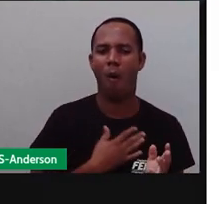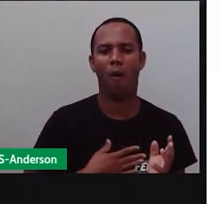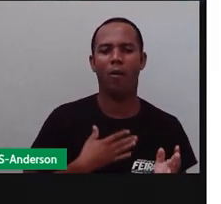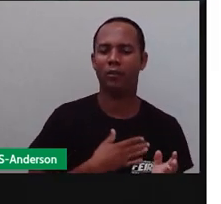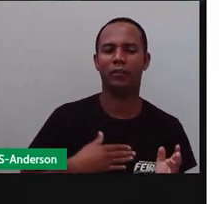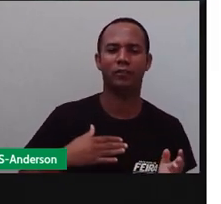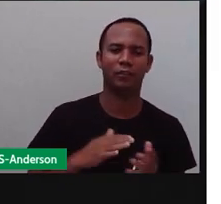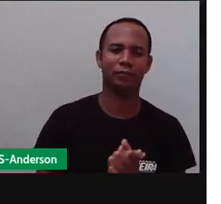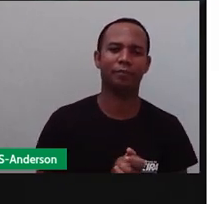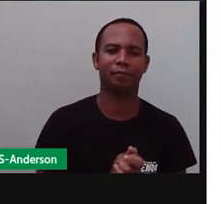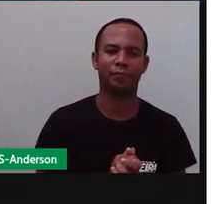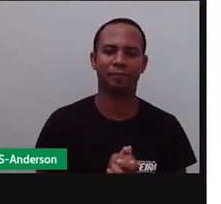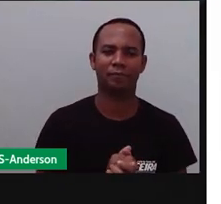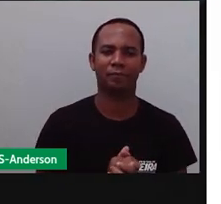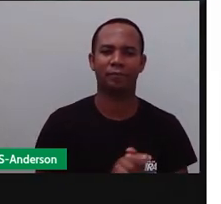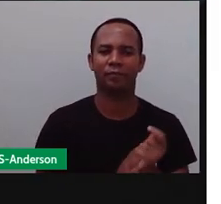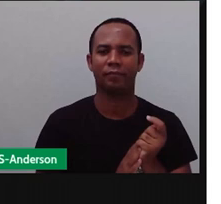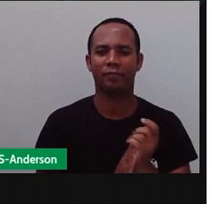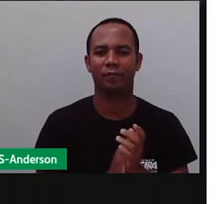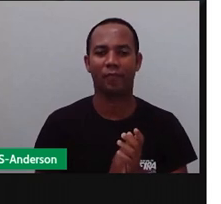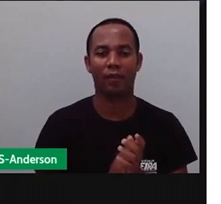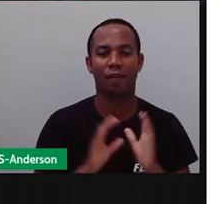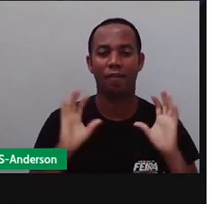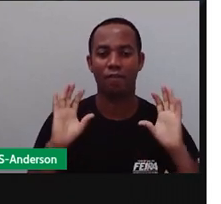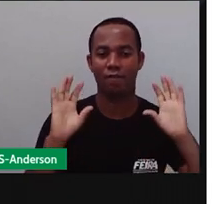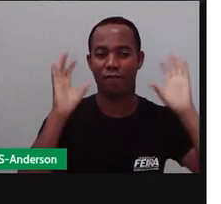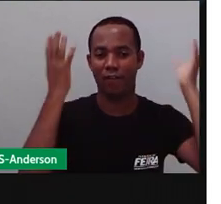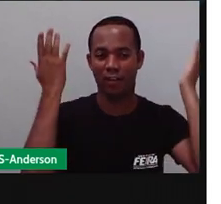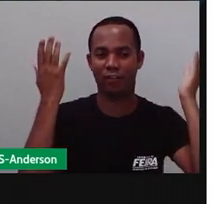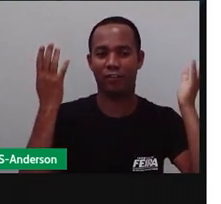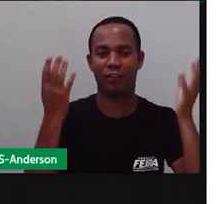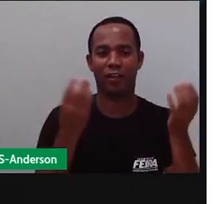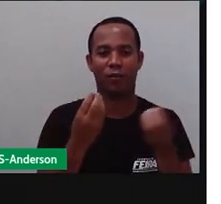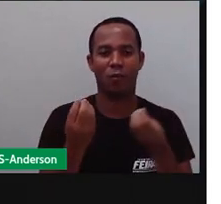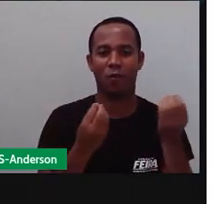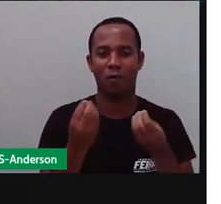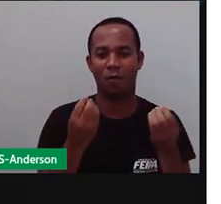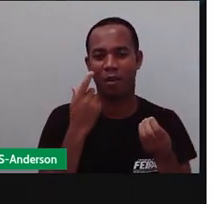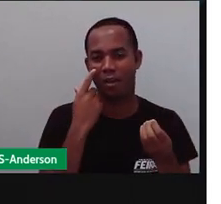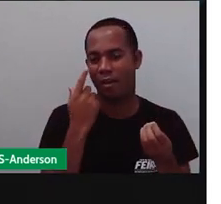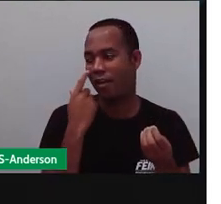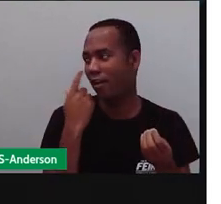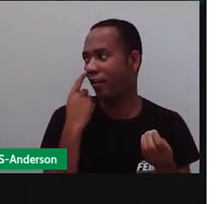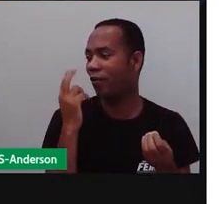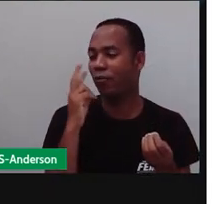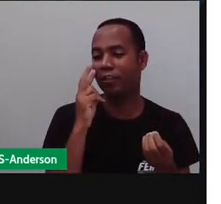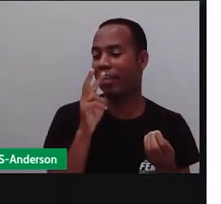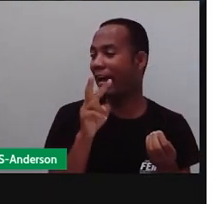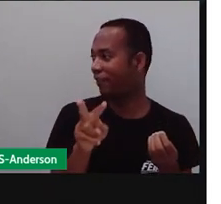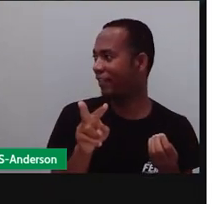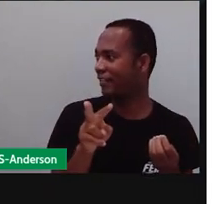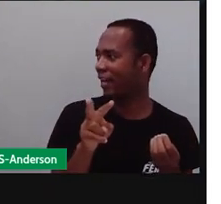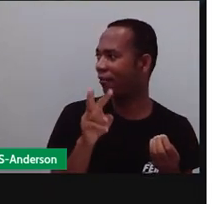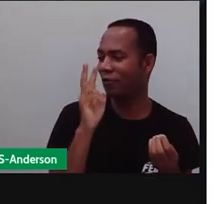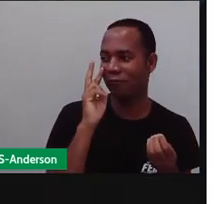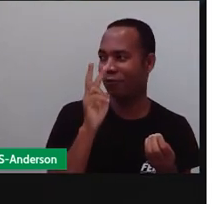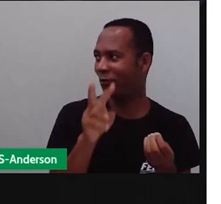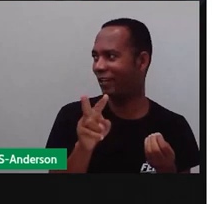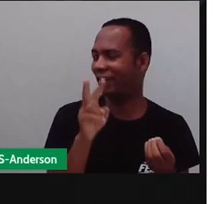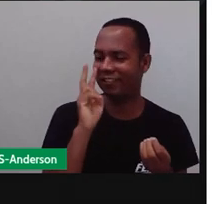gosta de bater perna, né? Então, a festa da colheita, o que será a festa da colheita? Olha o nome. Festa é o que a Pró gosta.